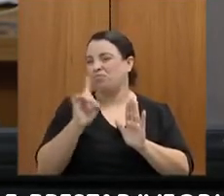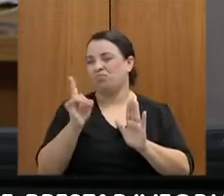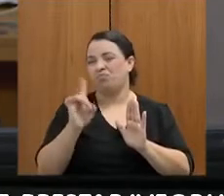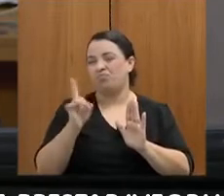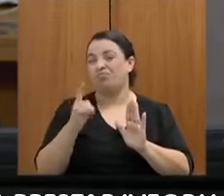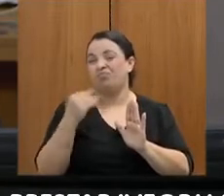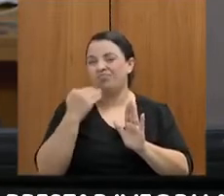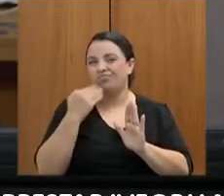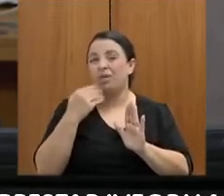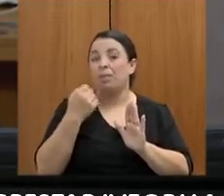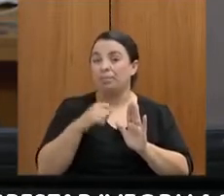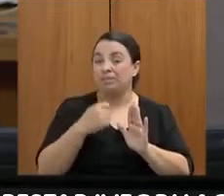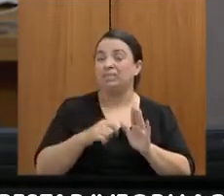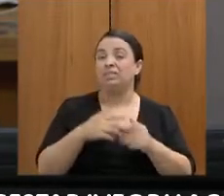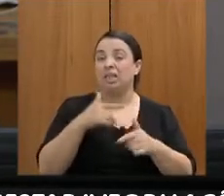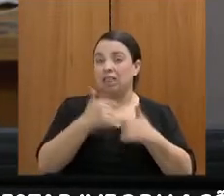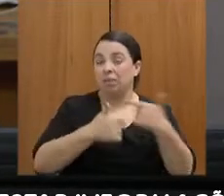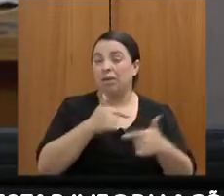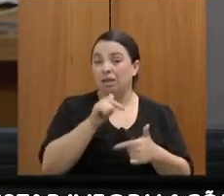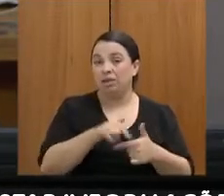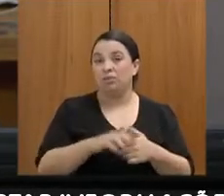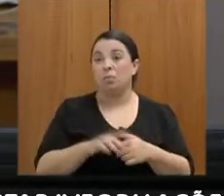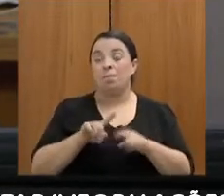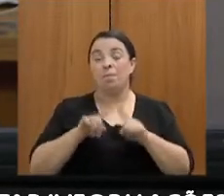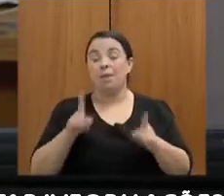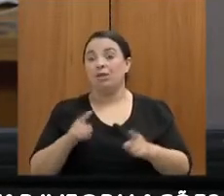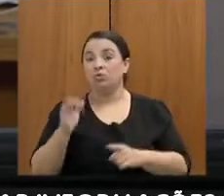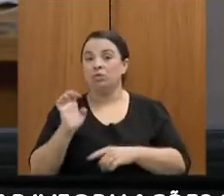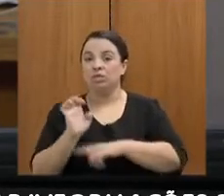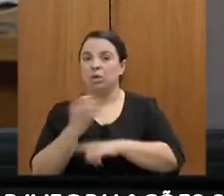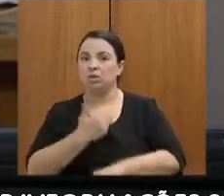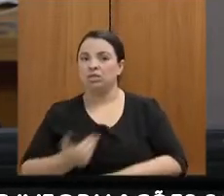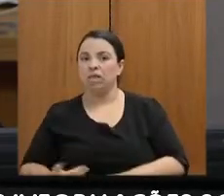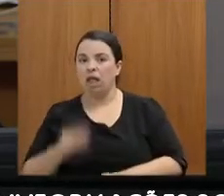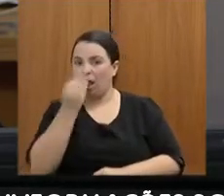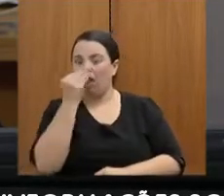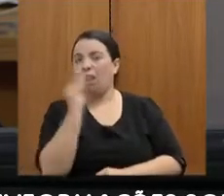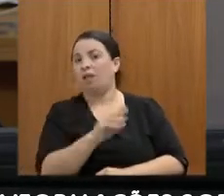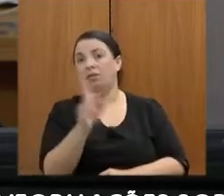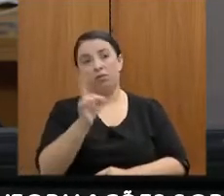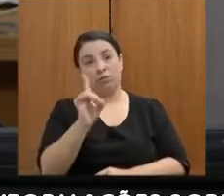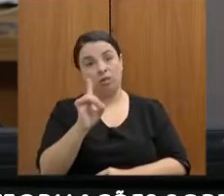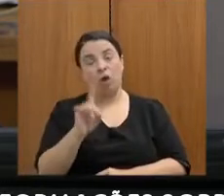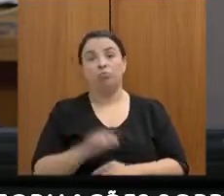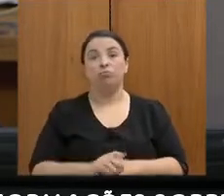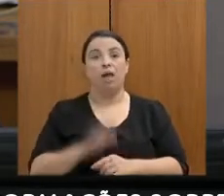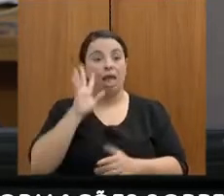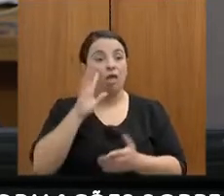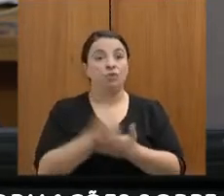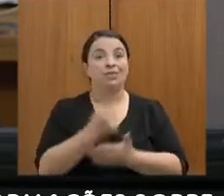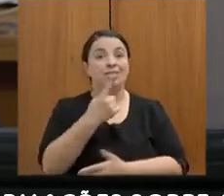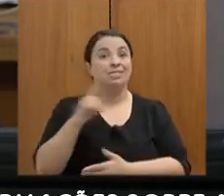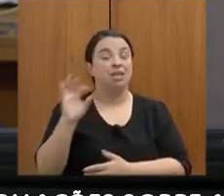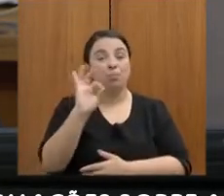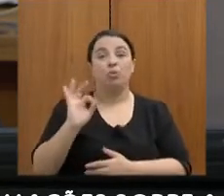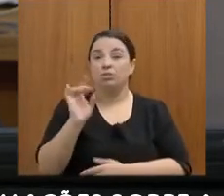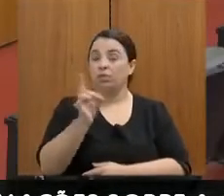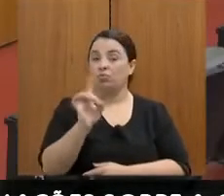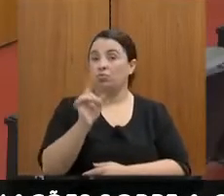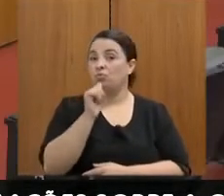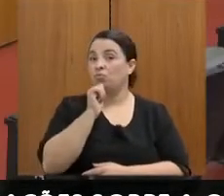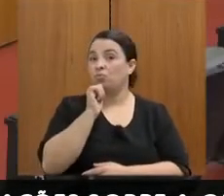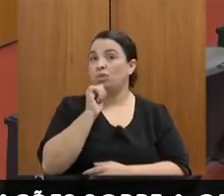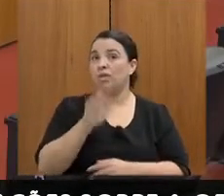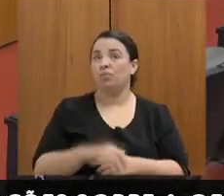o Estado não está ignorando isso, está atacando, só que ainda não conseguiu uma solução 100%. O que é em atraso, para o senhor, só para entender? Oi?